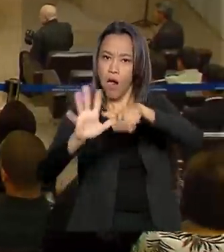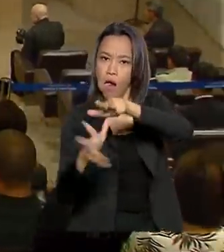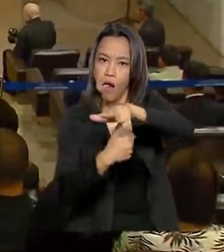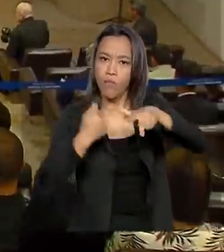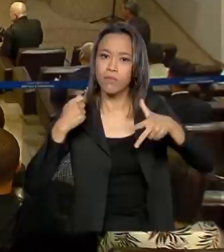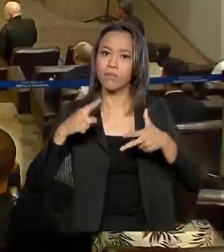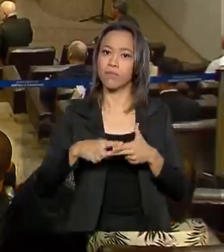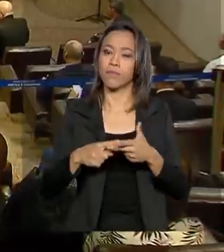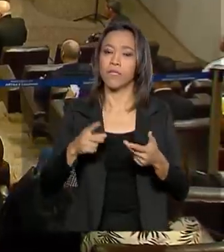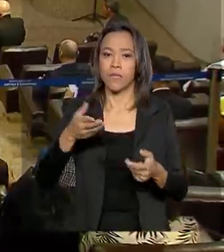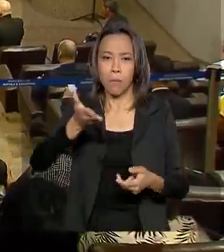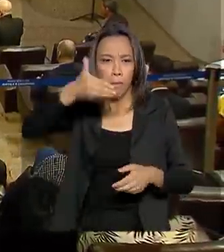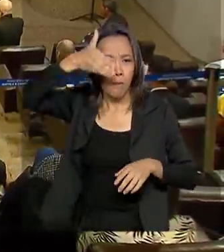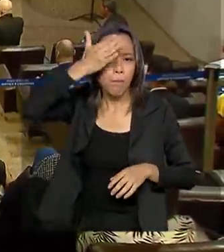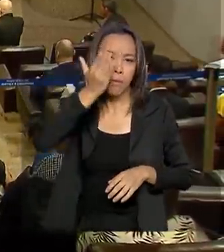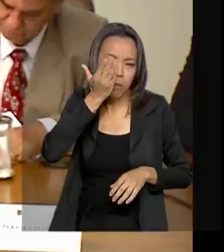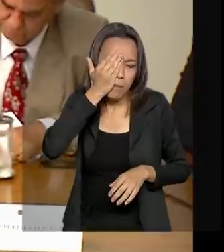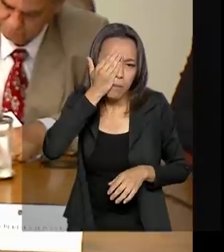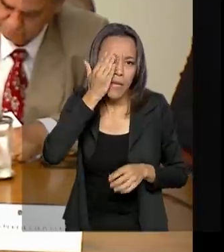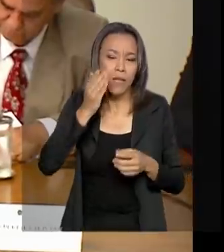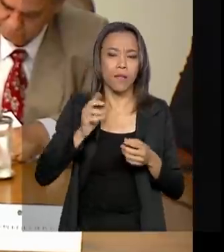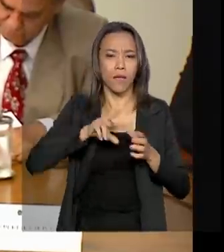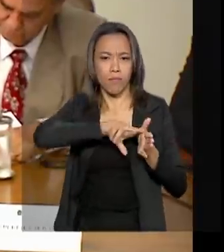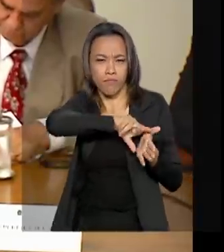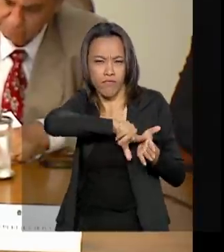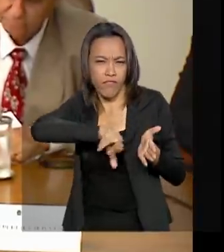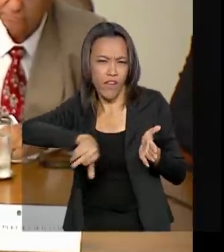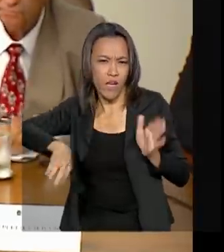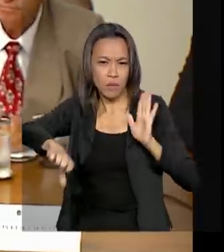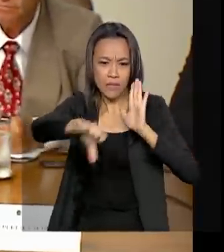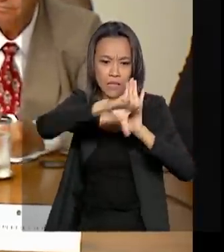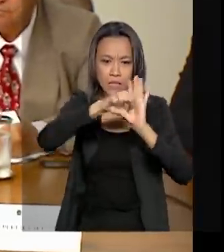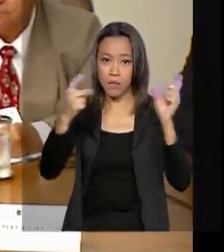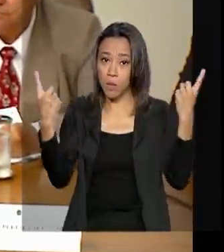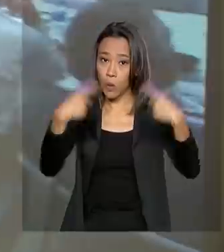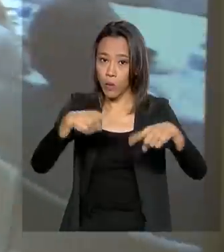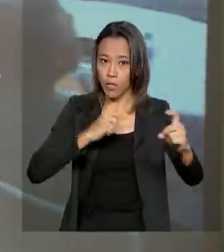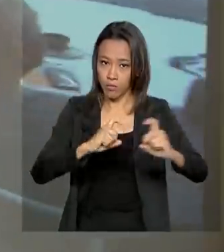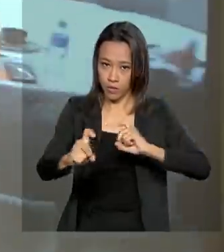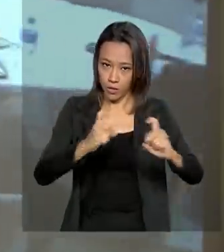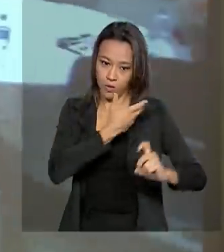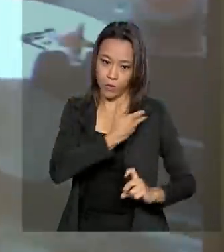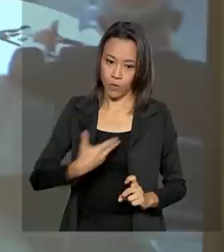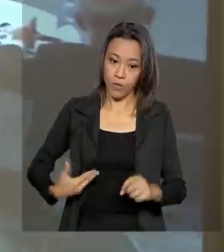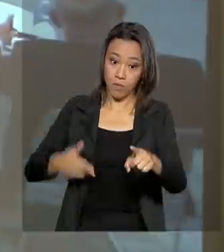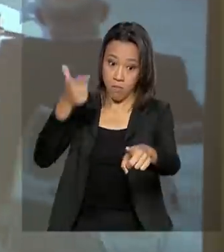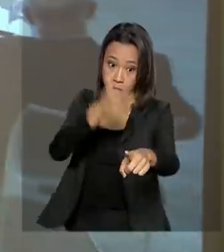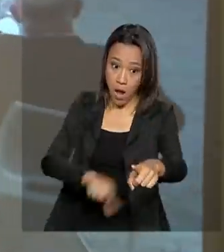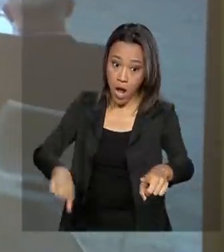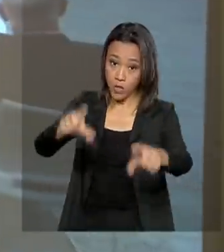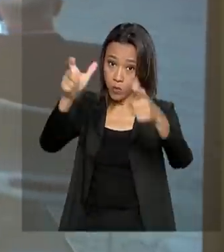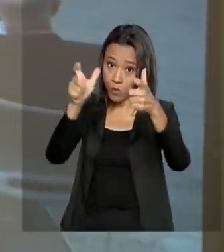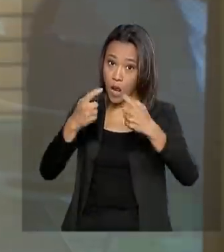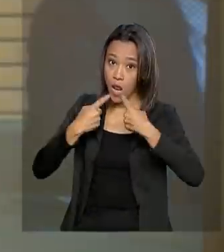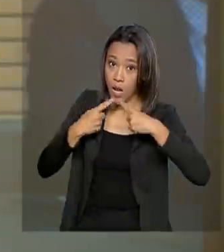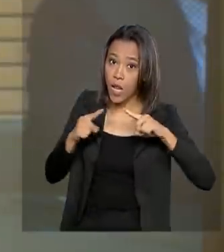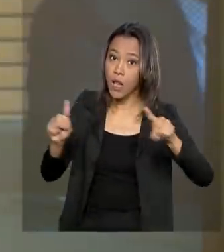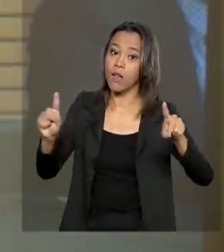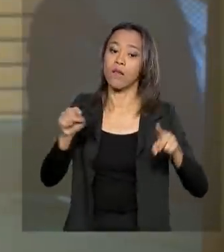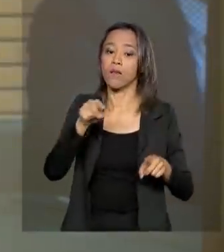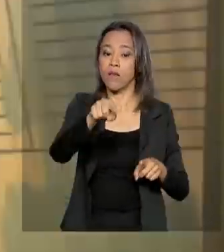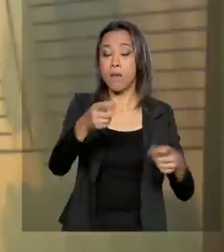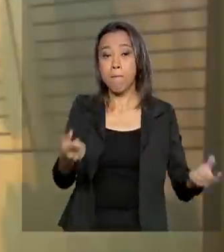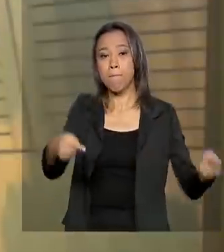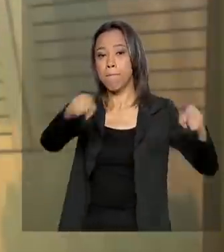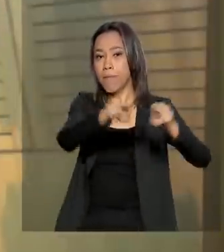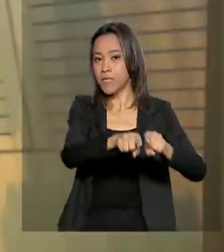dinheiro e pirataria. Os vários crimes contra a administração pública ganharam agora mais um canal de denúncias. Com a parceria entre